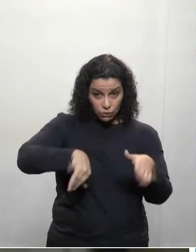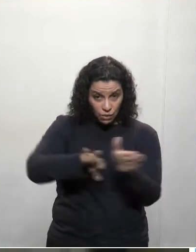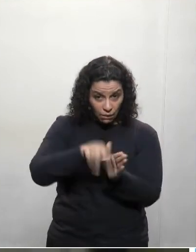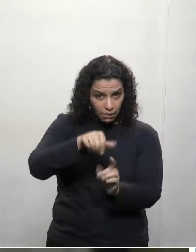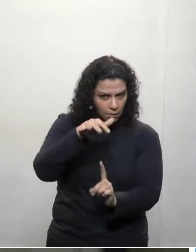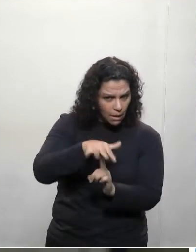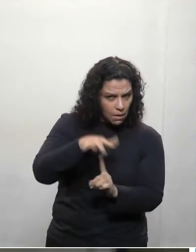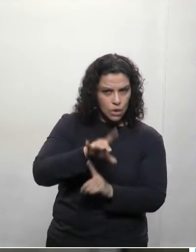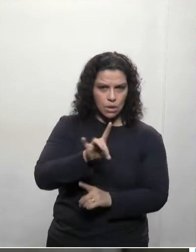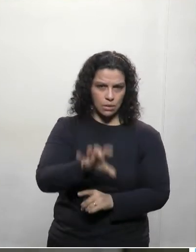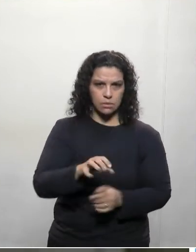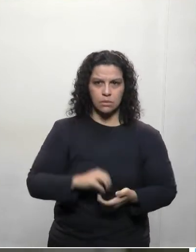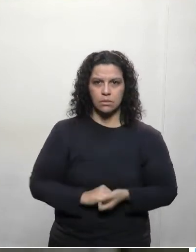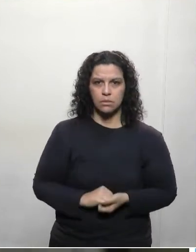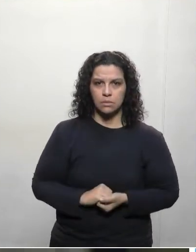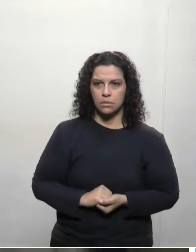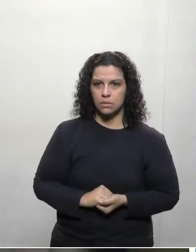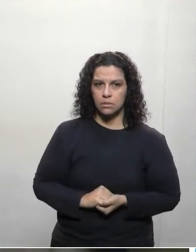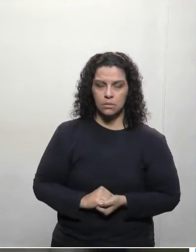Seria isso, senhor presidente?